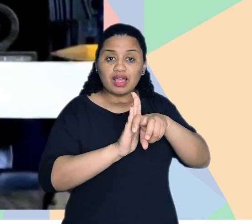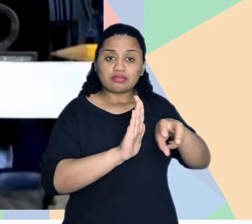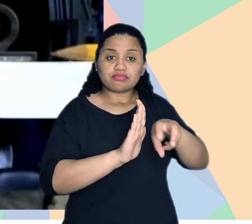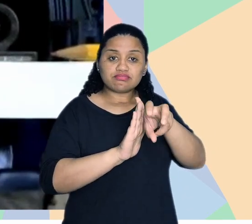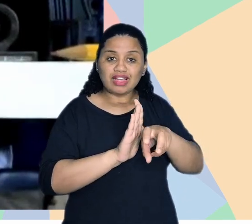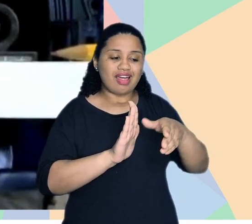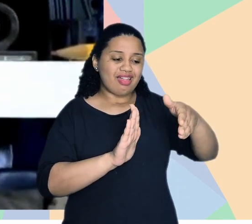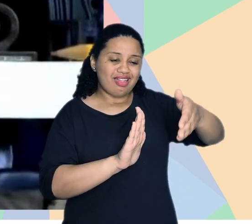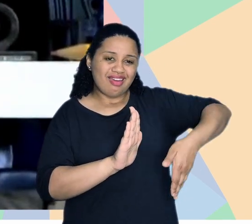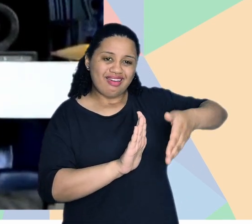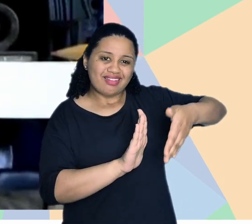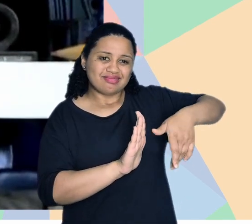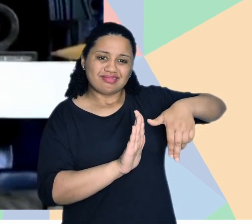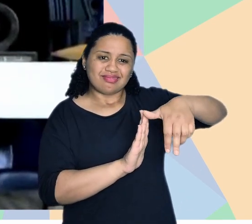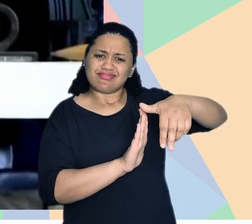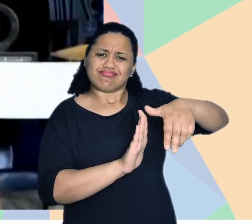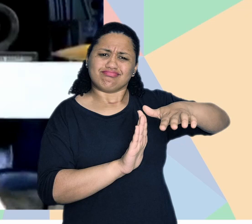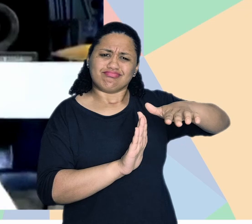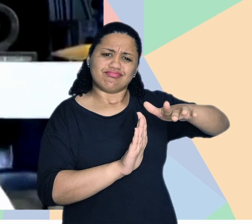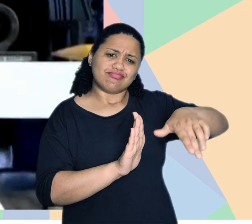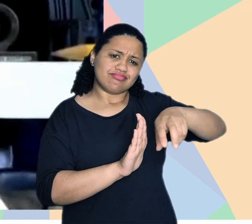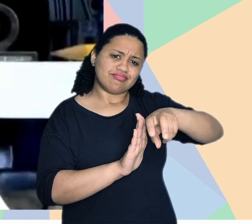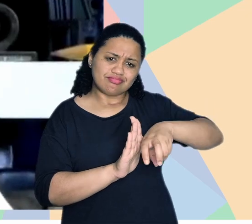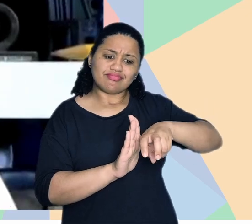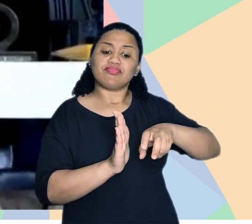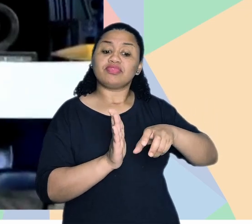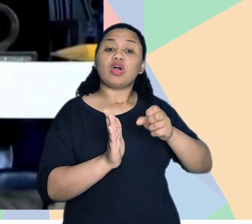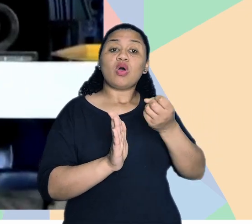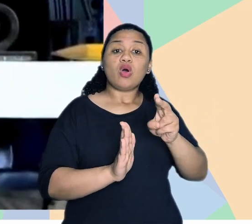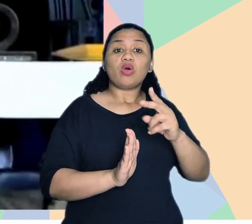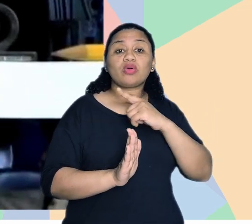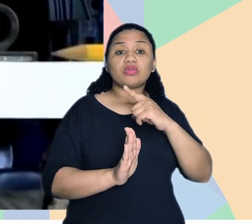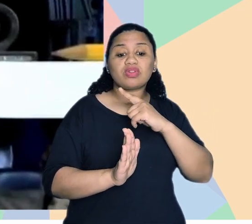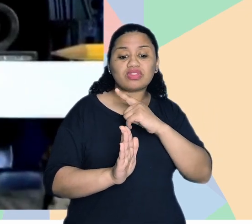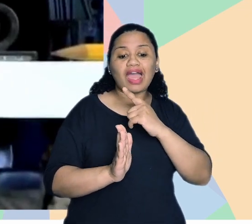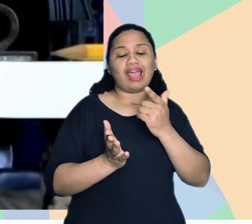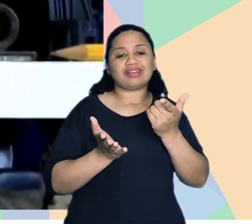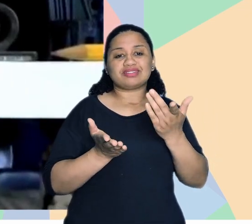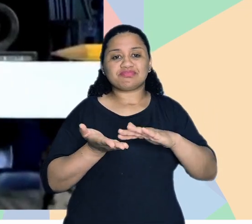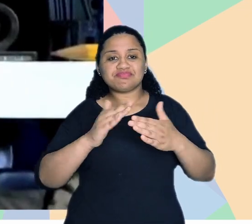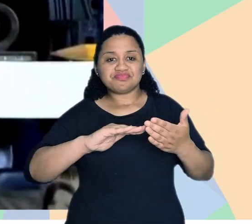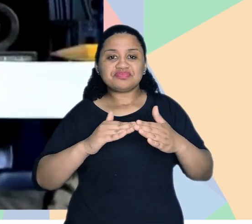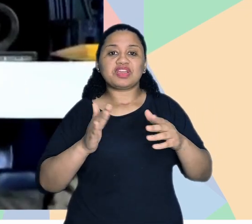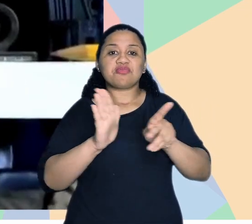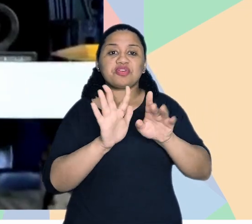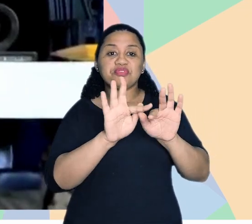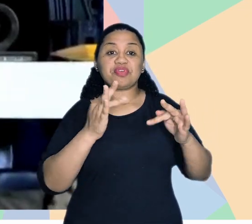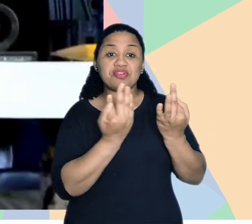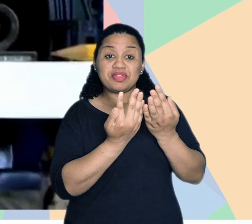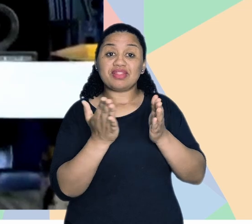né? Que não vai ficar ali no meio do corredor. Ou ainda a gente tem um fraudário ou um sanitário família, né?